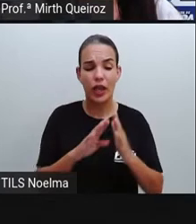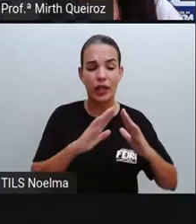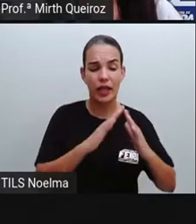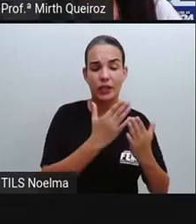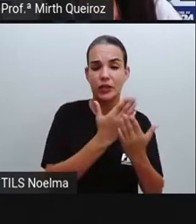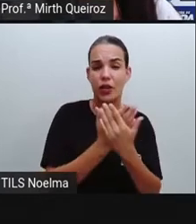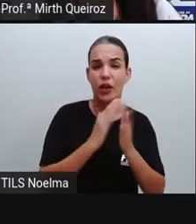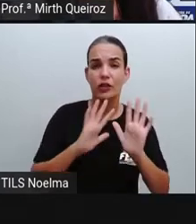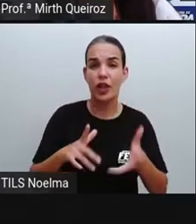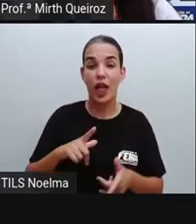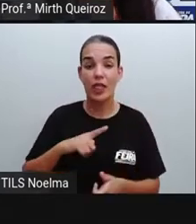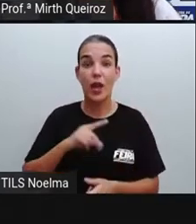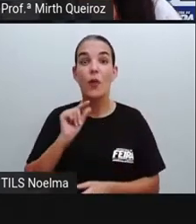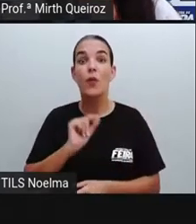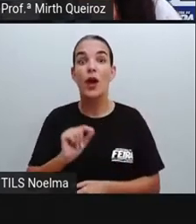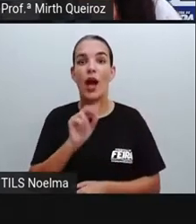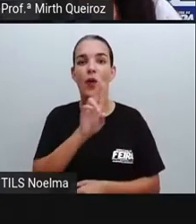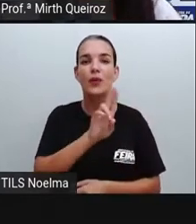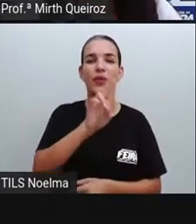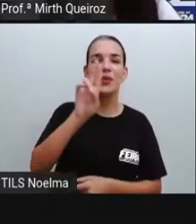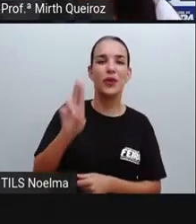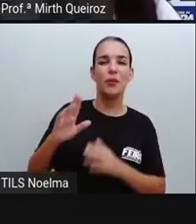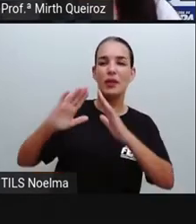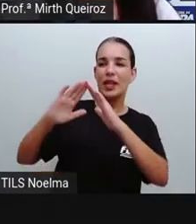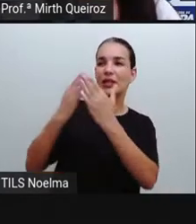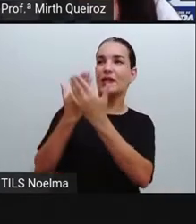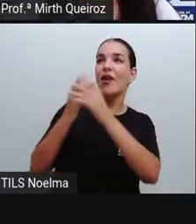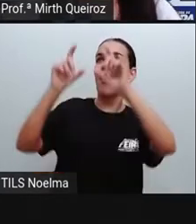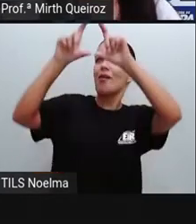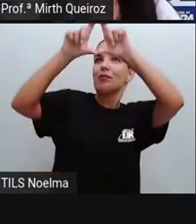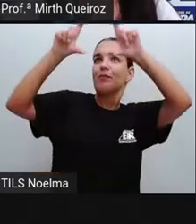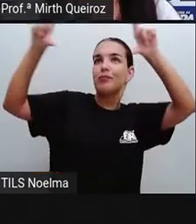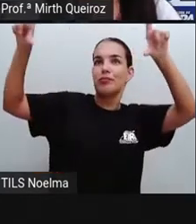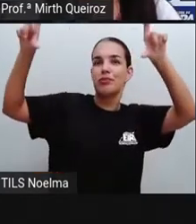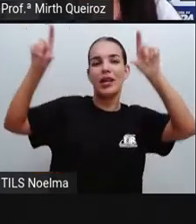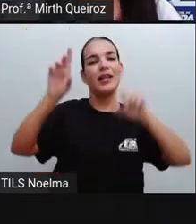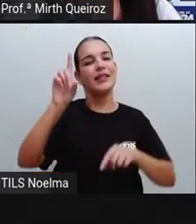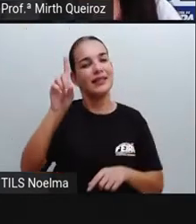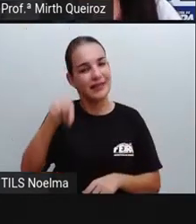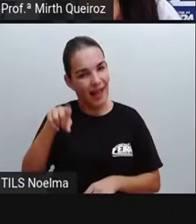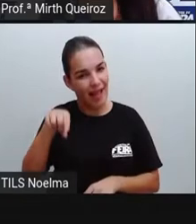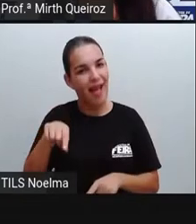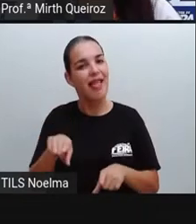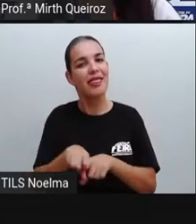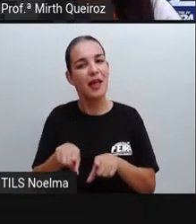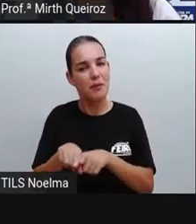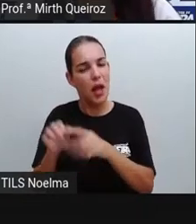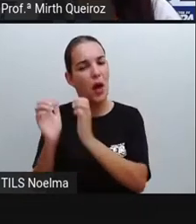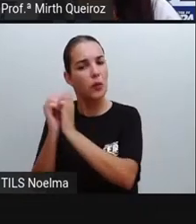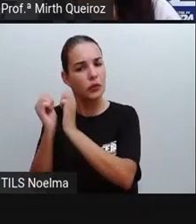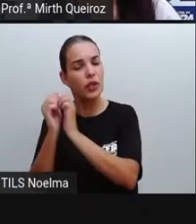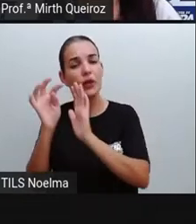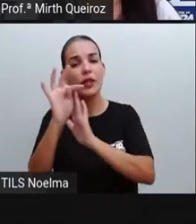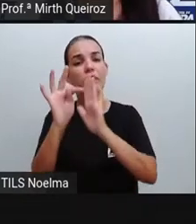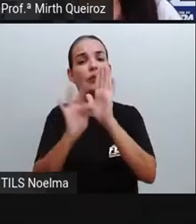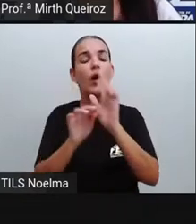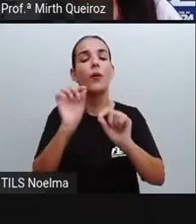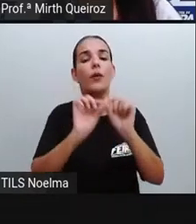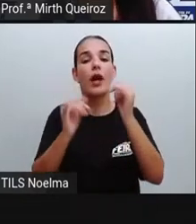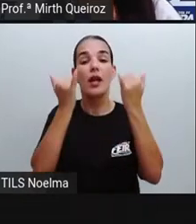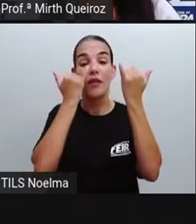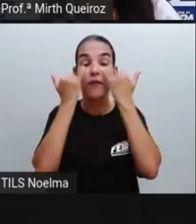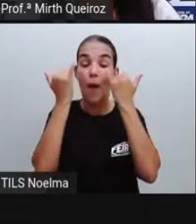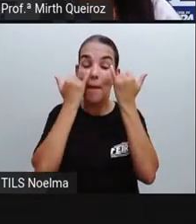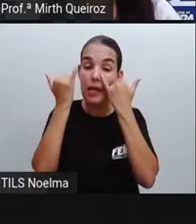ali o nome da escola, né? Que a gente poderia colocar também como um gênero textual, né? Uma vez que